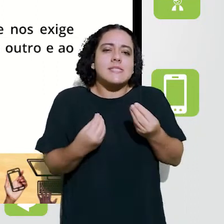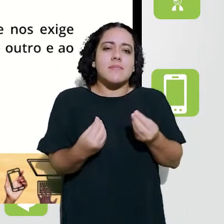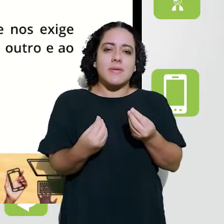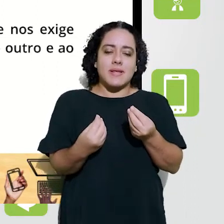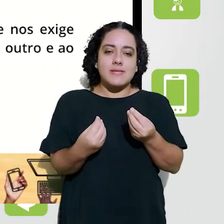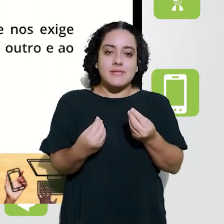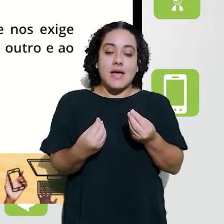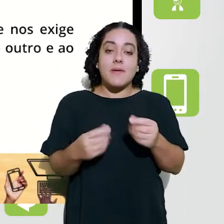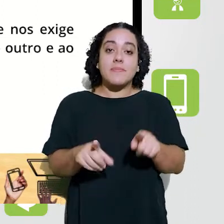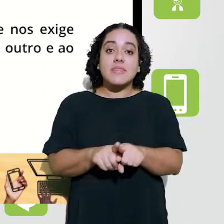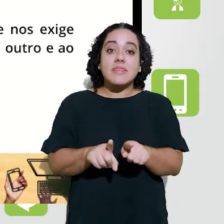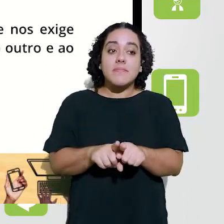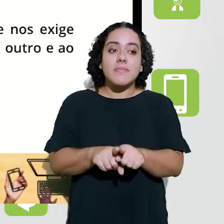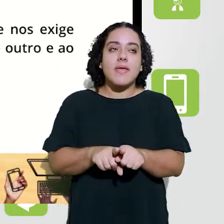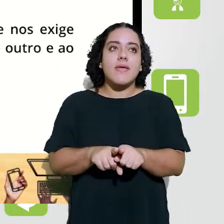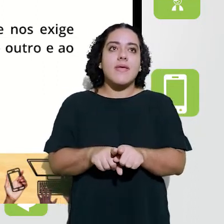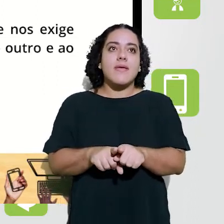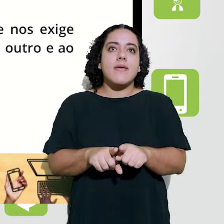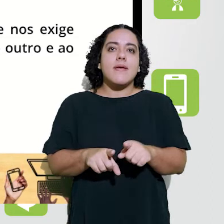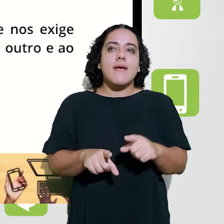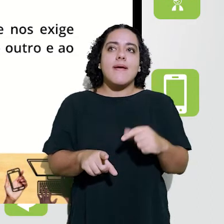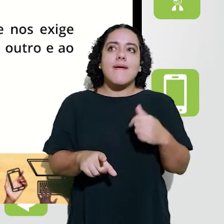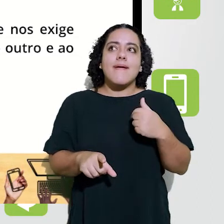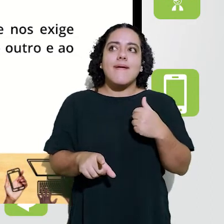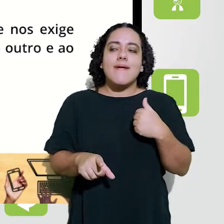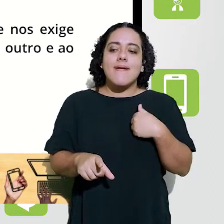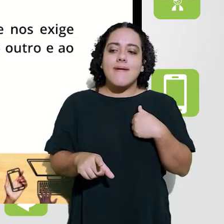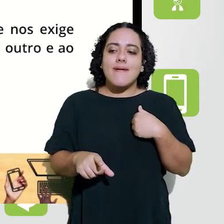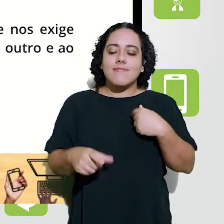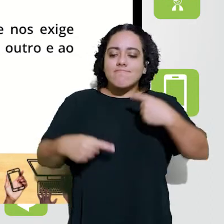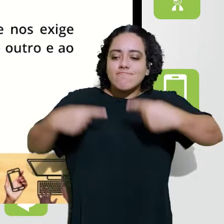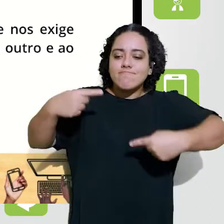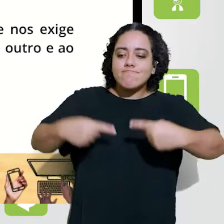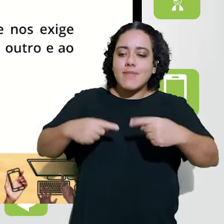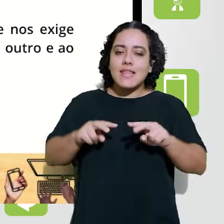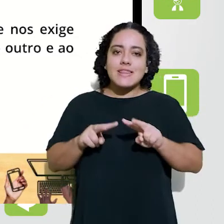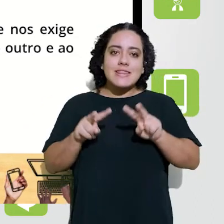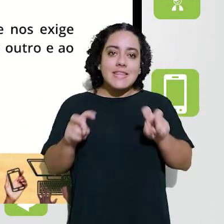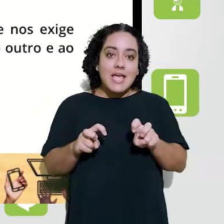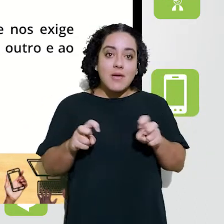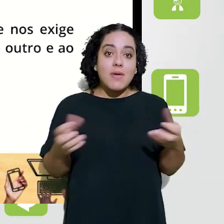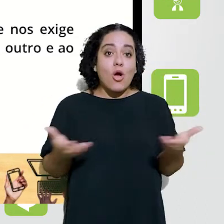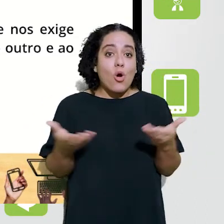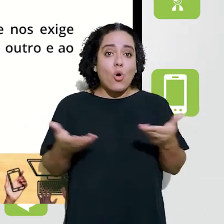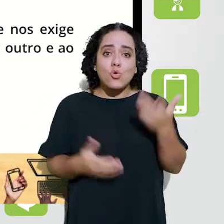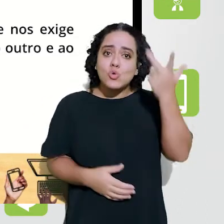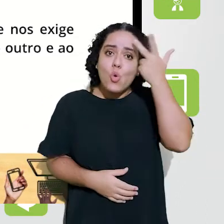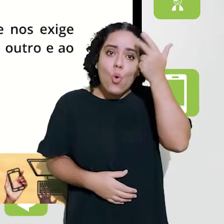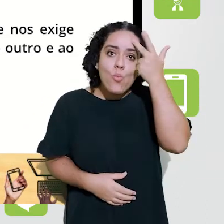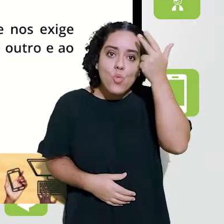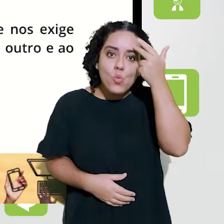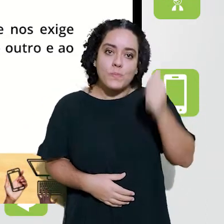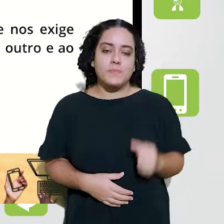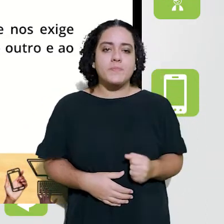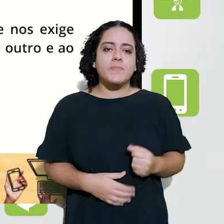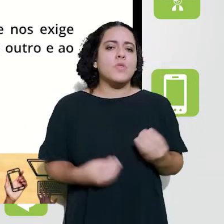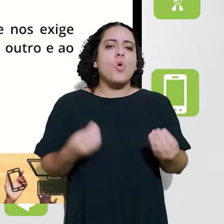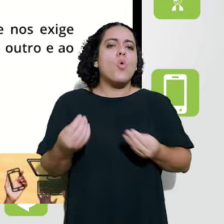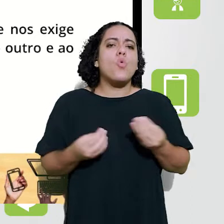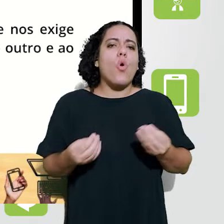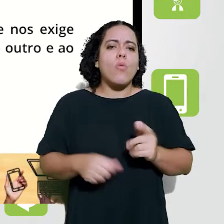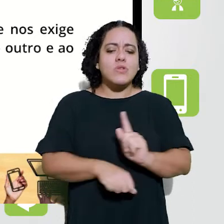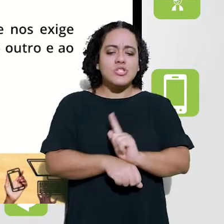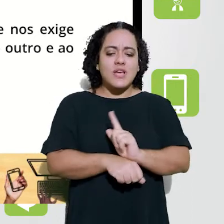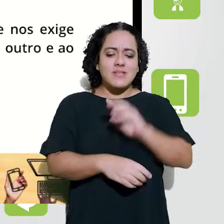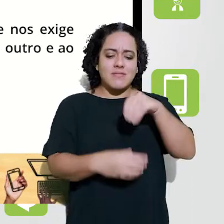de envolvê-lo e até de trazer para discussão uma temática